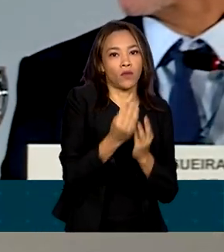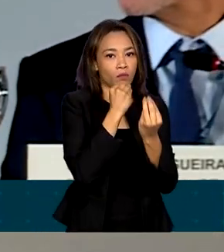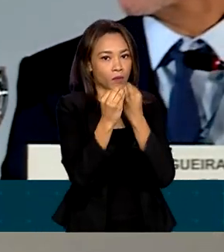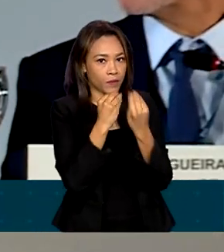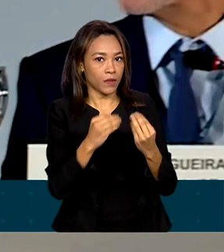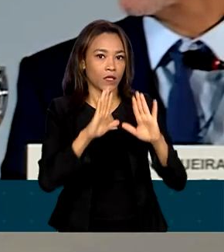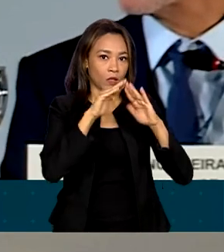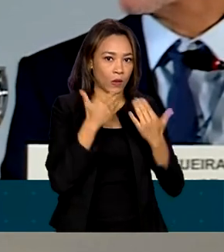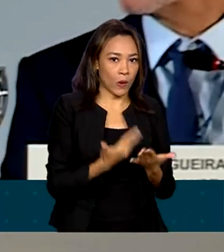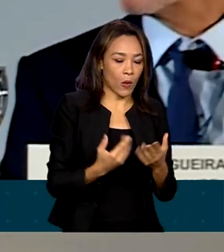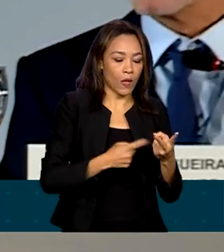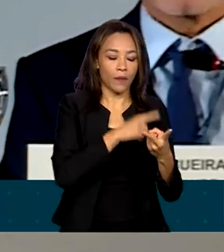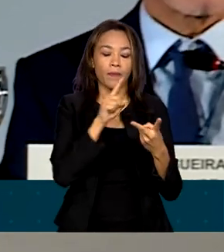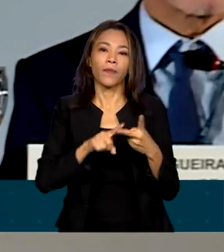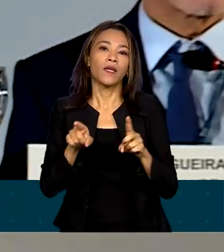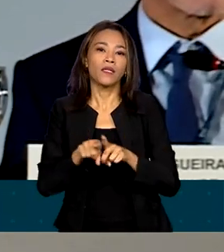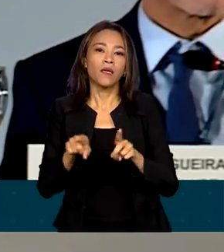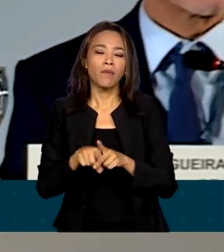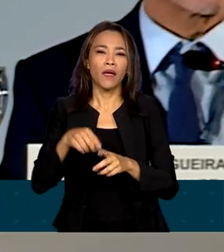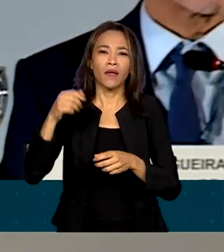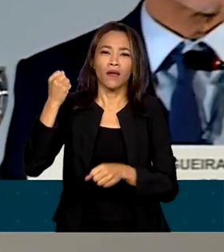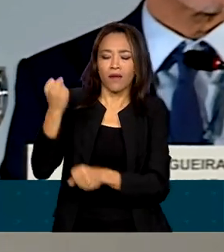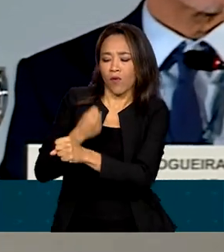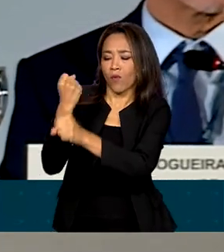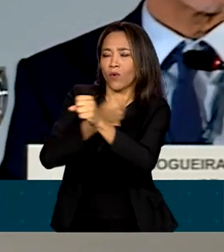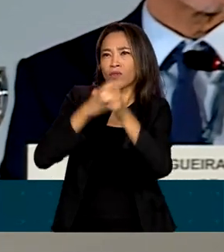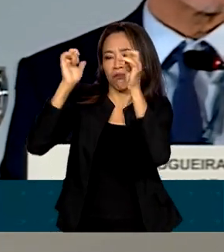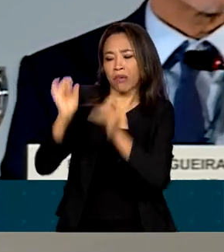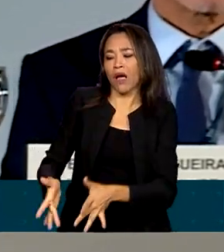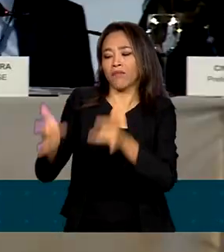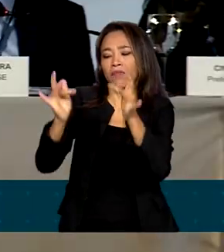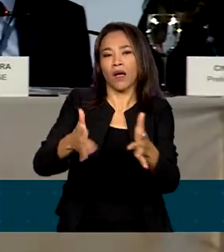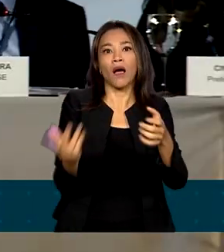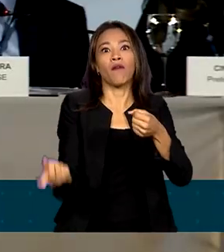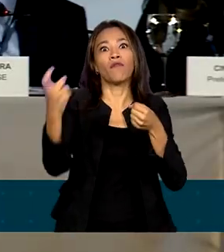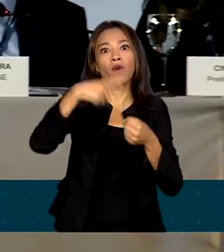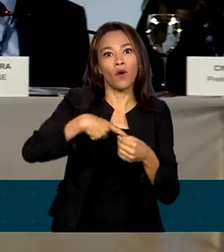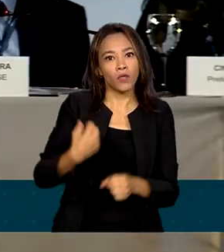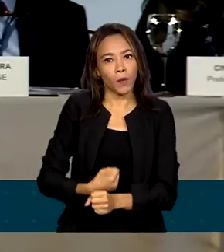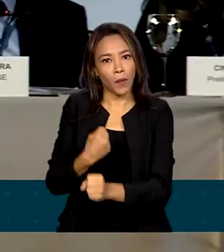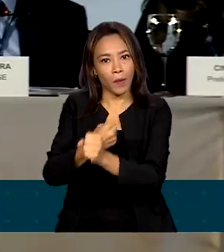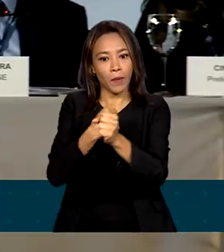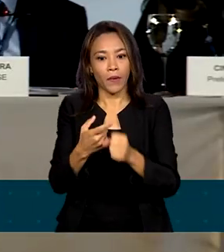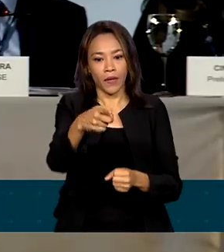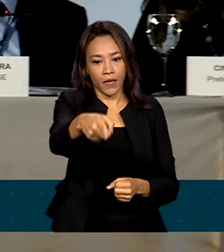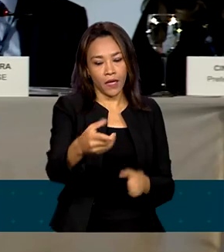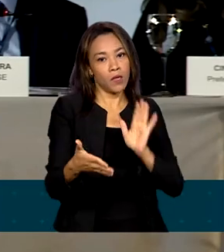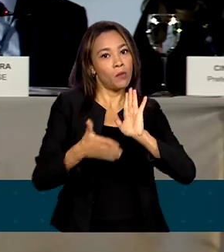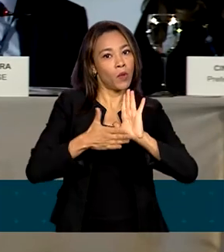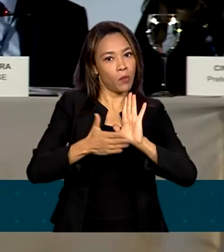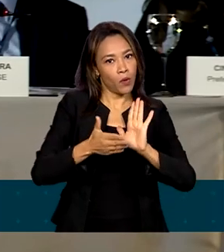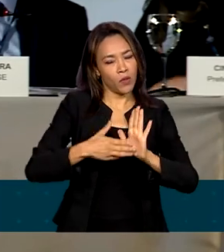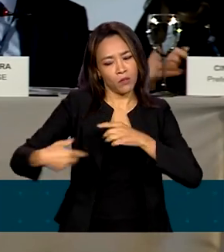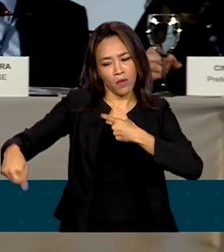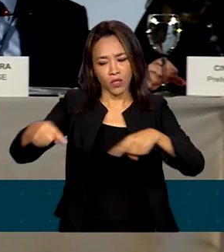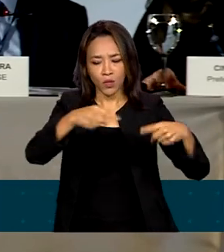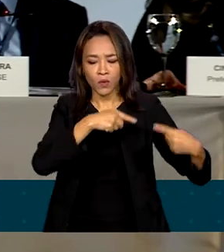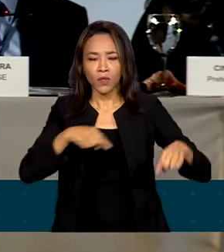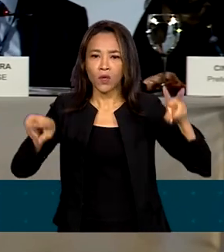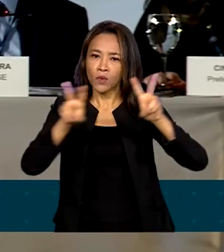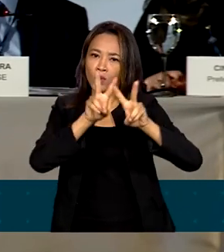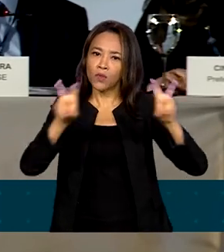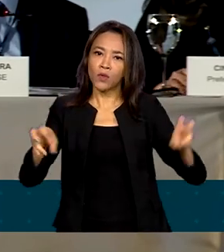retomada de obras que estavam paradas. Camilo Santana propôs uma discussão ampla sobre o piso